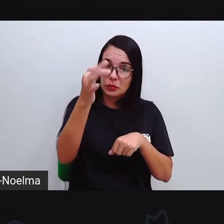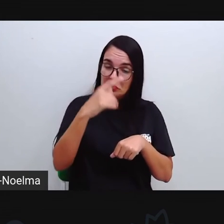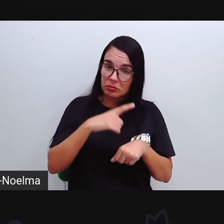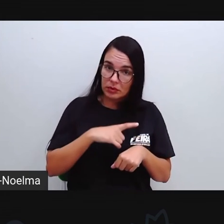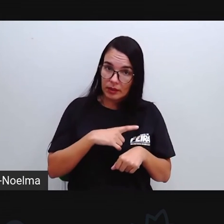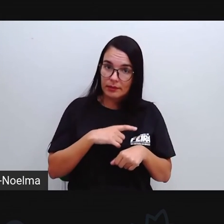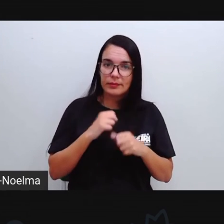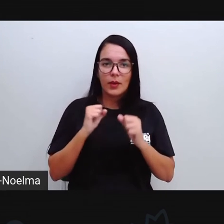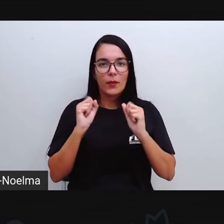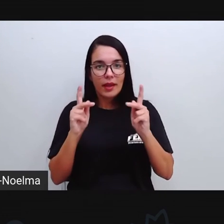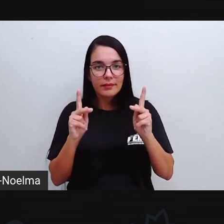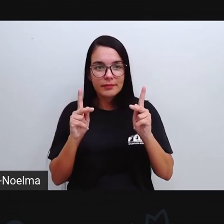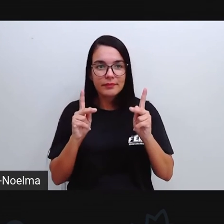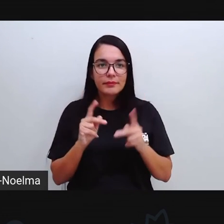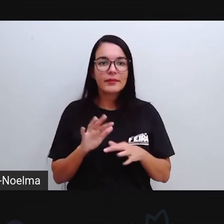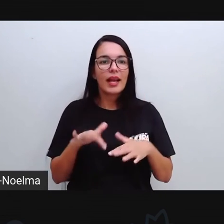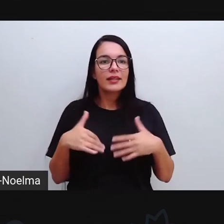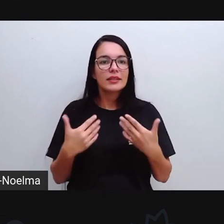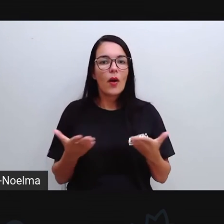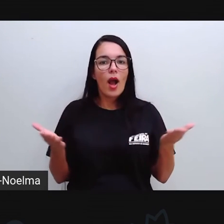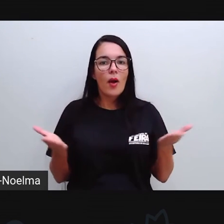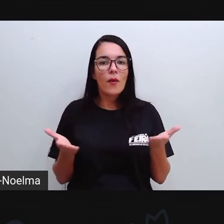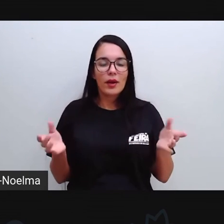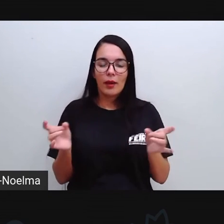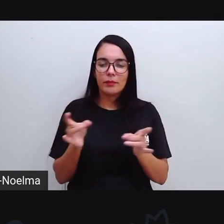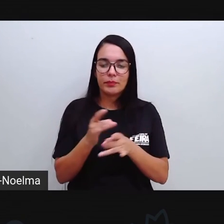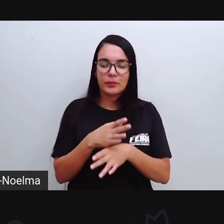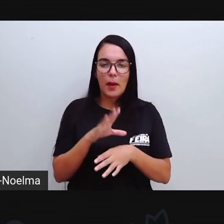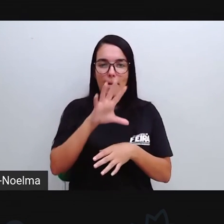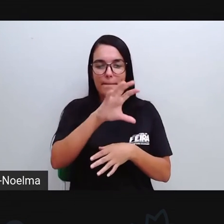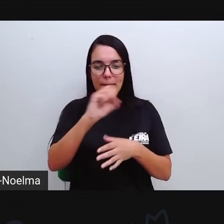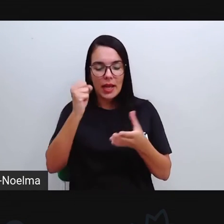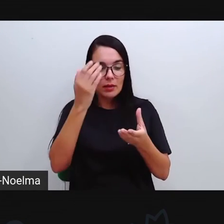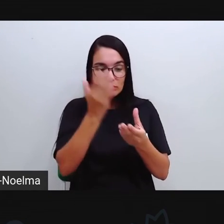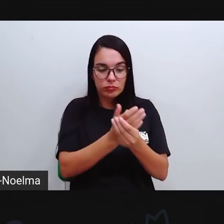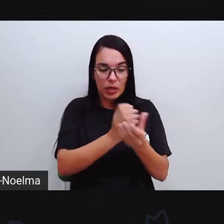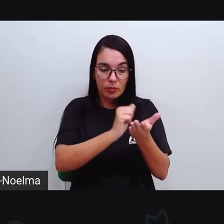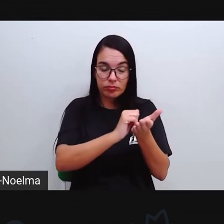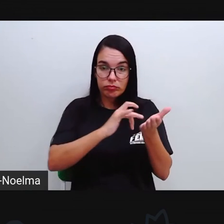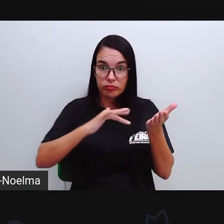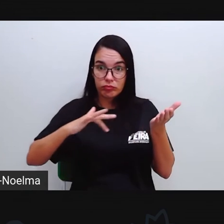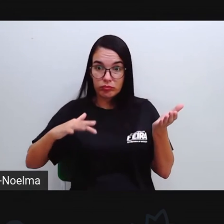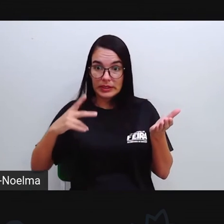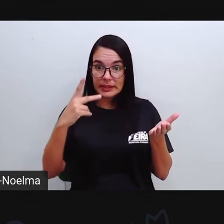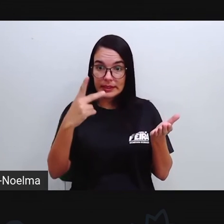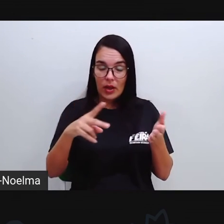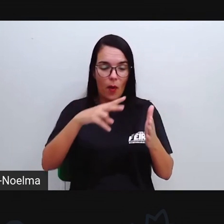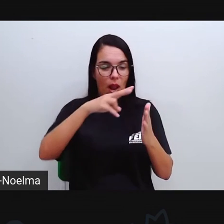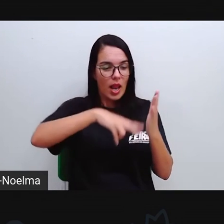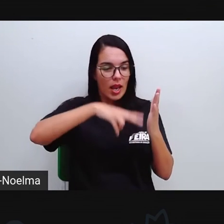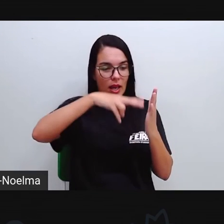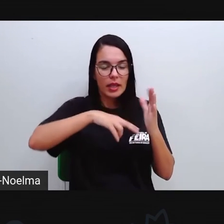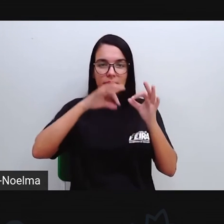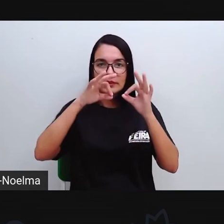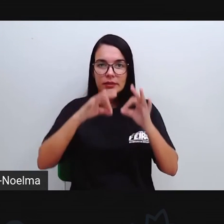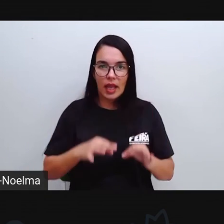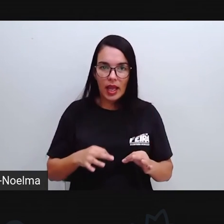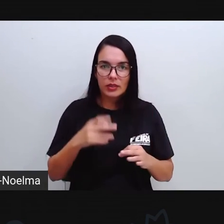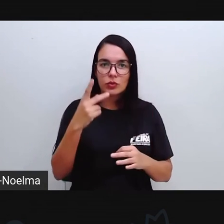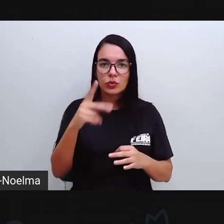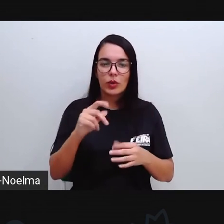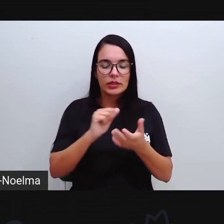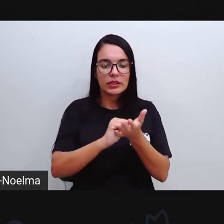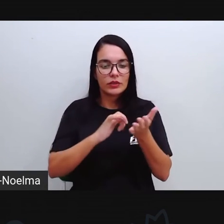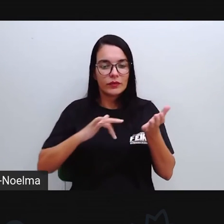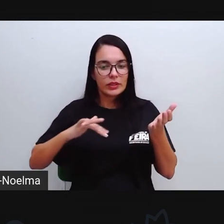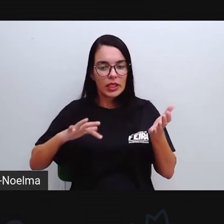tipo de doença Certo? Bom gente A gente vai ficando por aqui Pegue lá O seu percurso pedagógico Leia direitinho aí As suas atividades